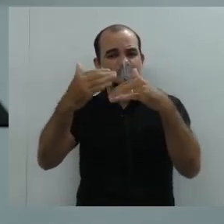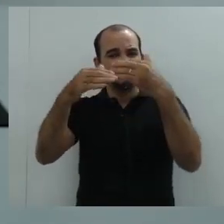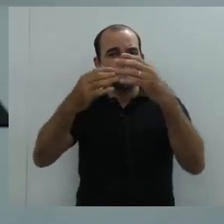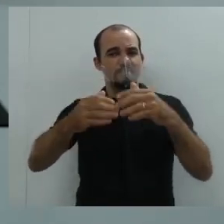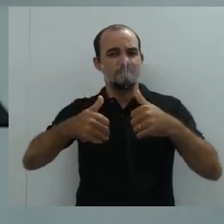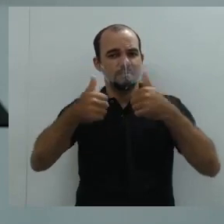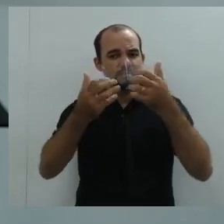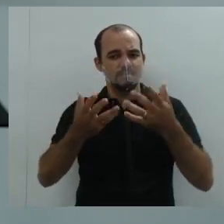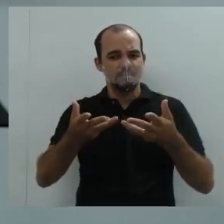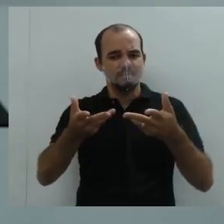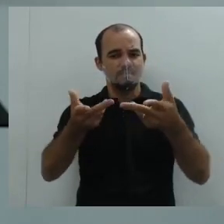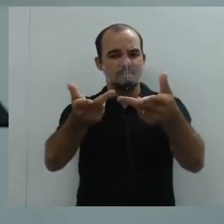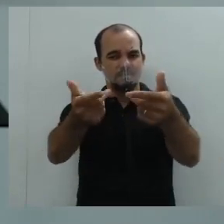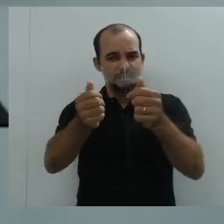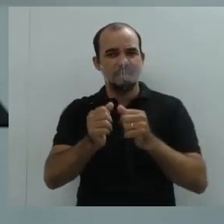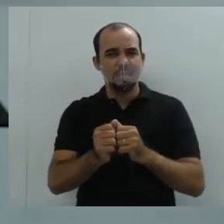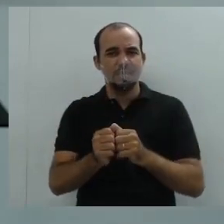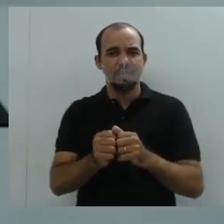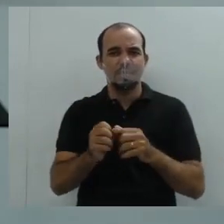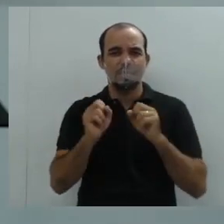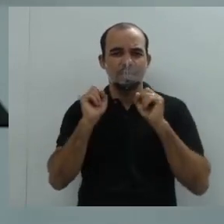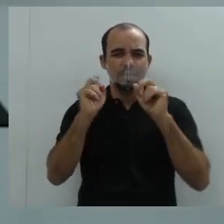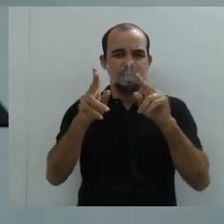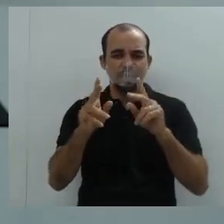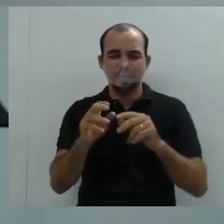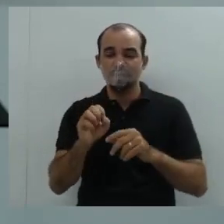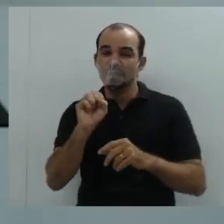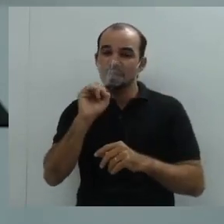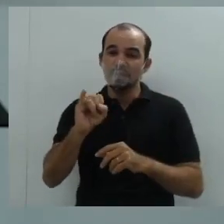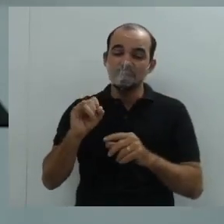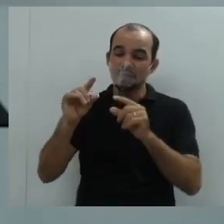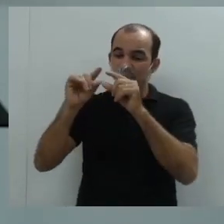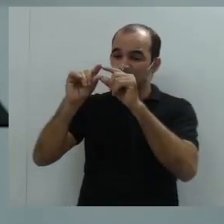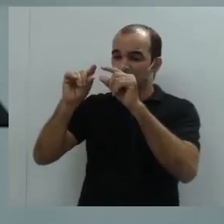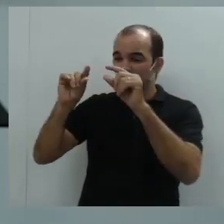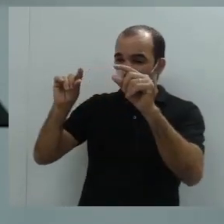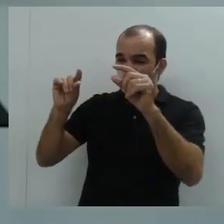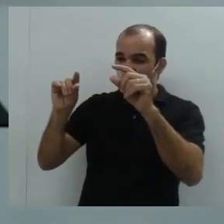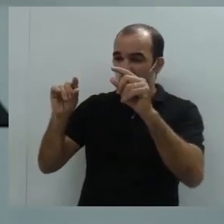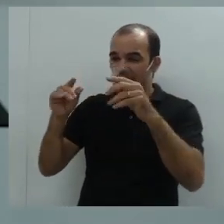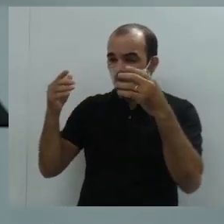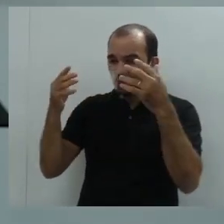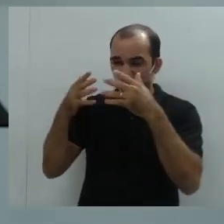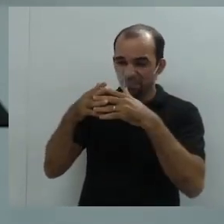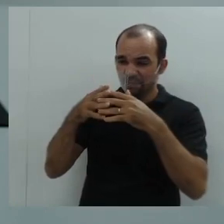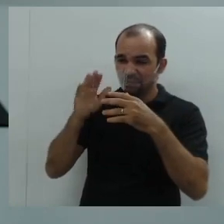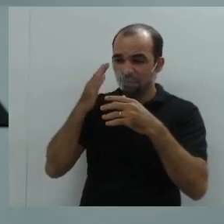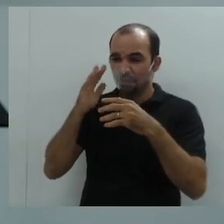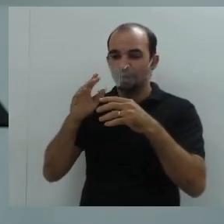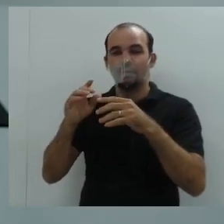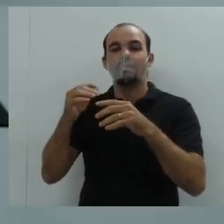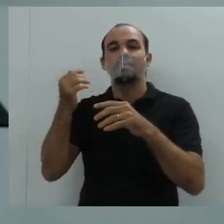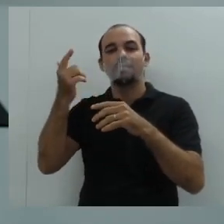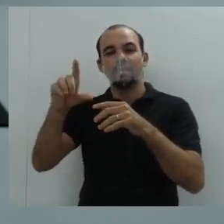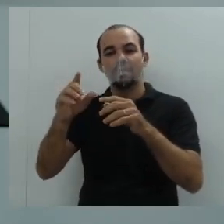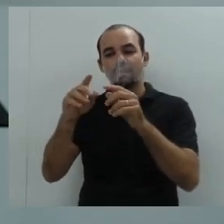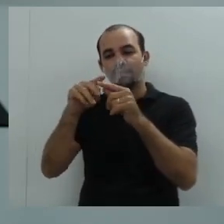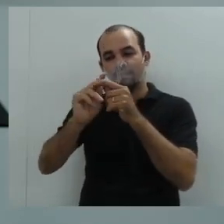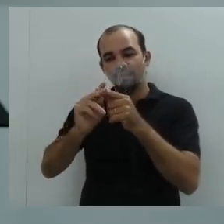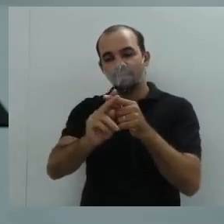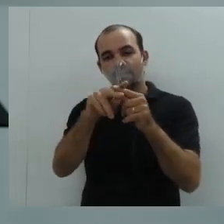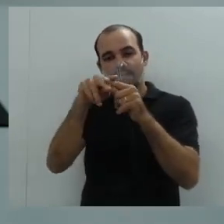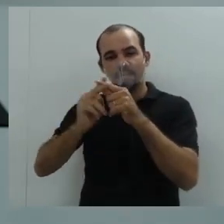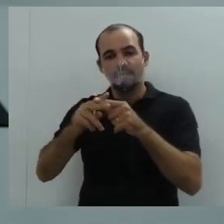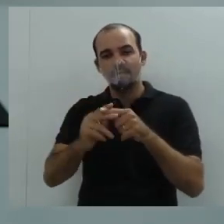vai eliminando aquelas partes que ficou confusa na sua argumentação, na sua escrita. Lembra que eu falei para vocês que a